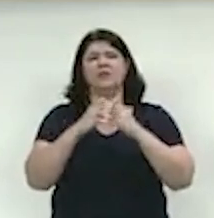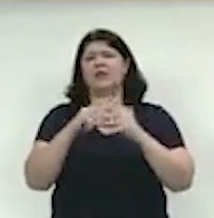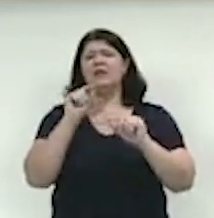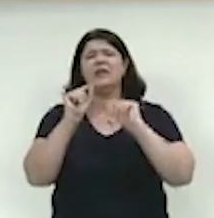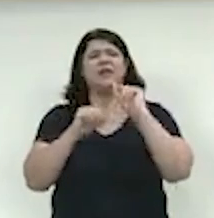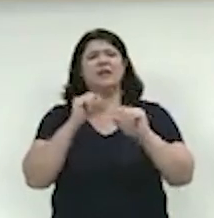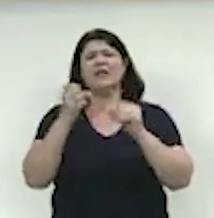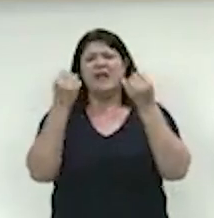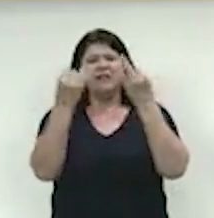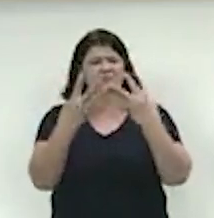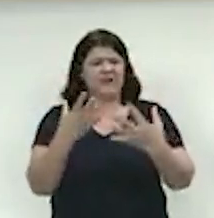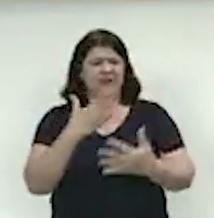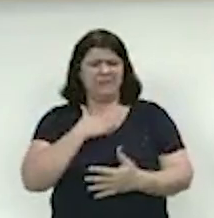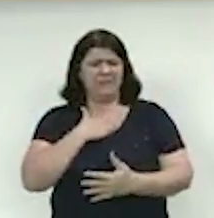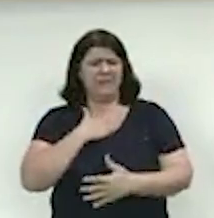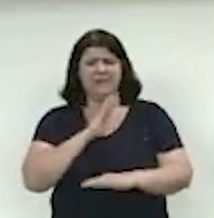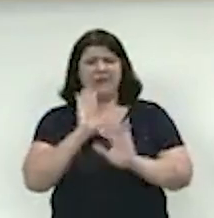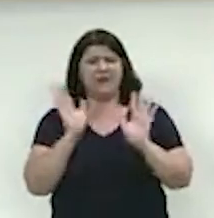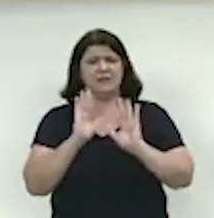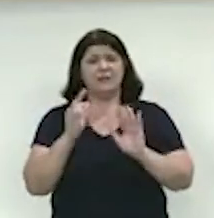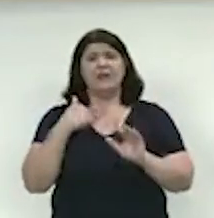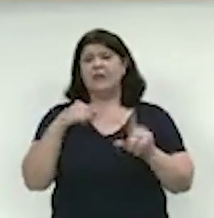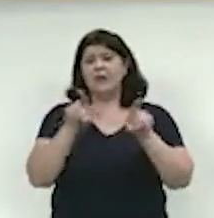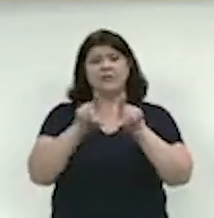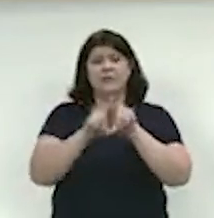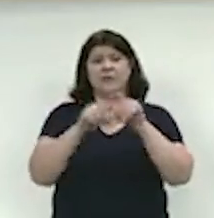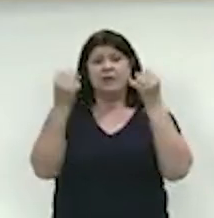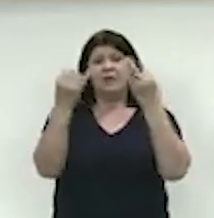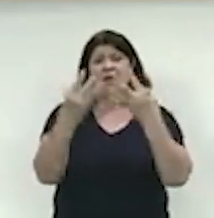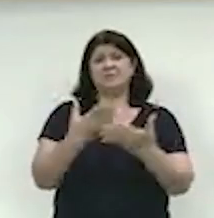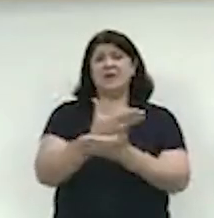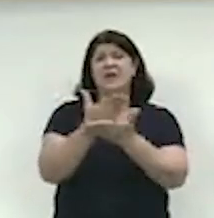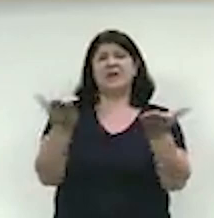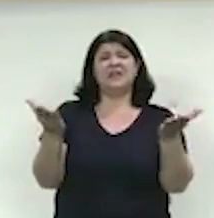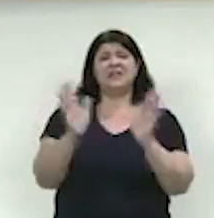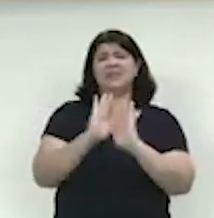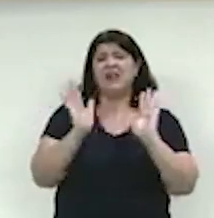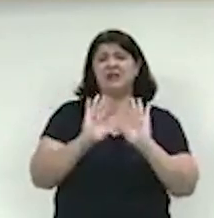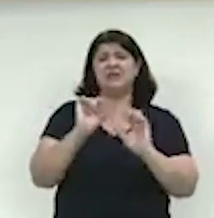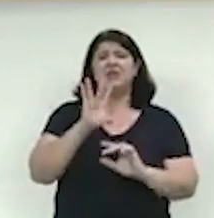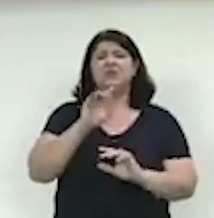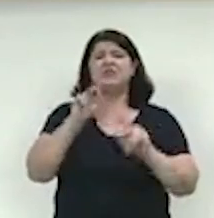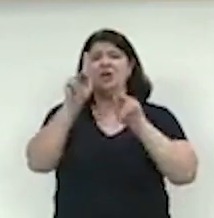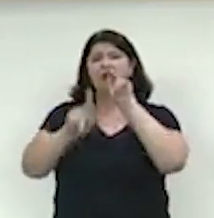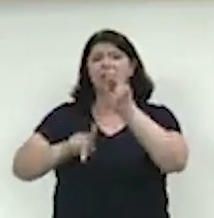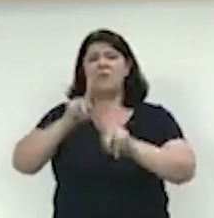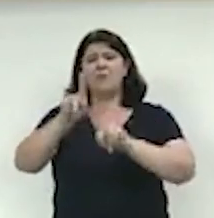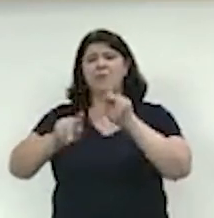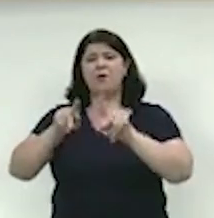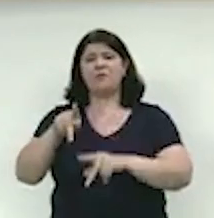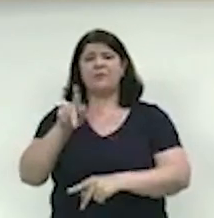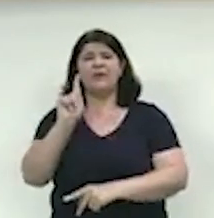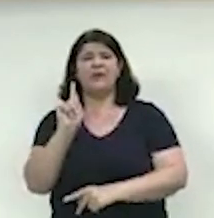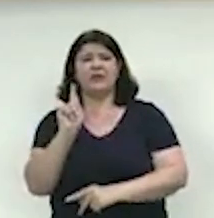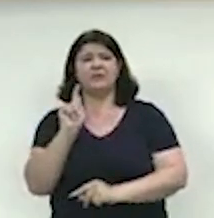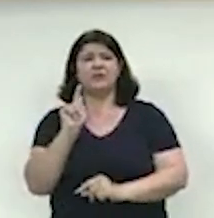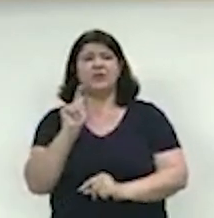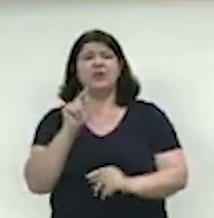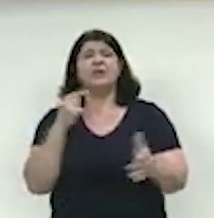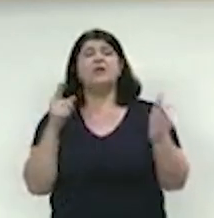mim, mas eu também não devo satisfação para ninguém. Eu devo satisfação para o povo de Praia Grande, foi isso que eu fiz. Quando perguntado quais